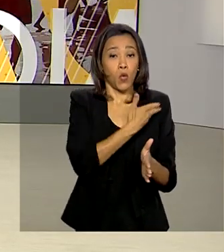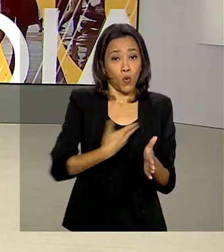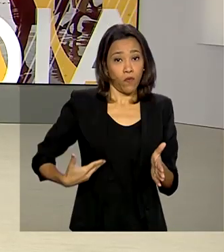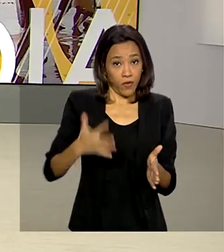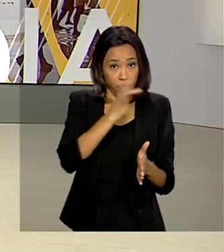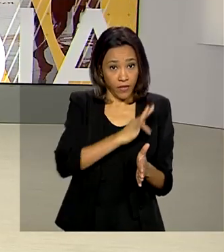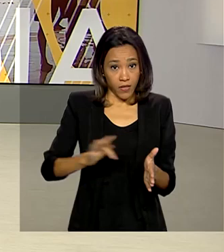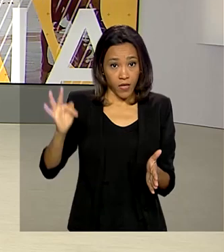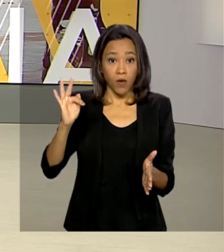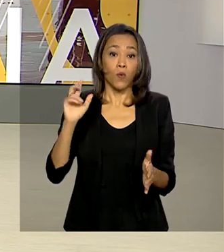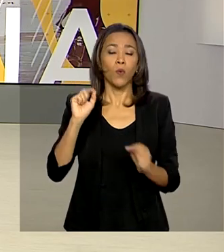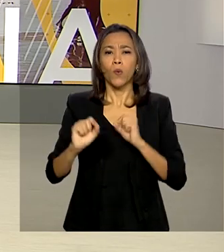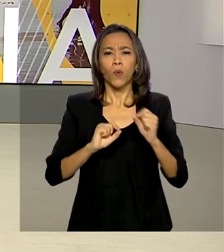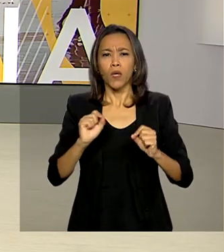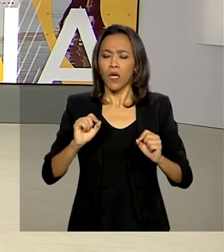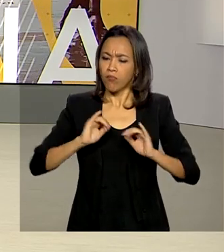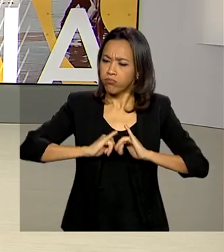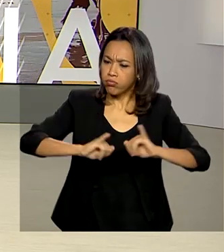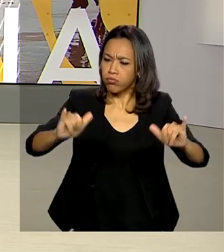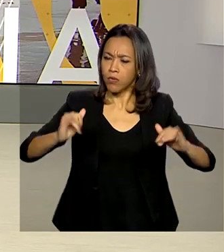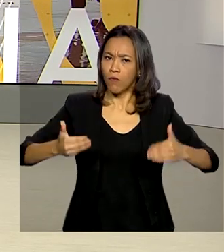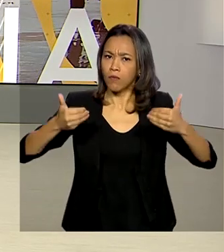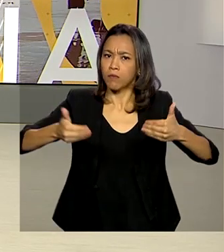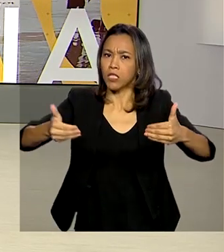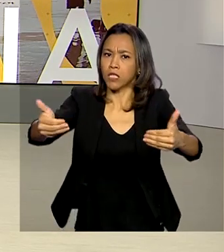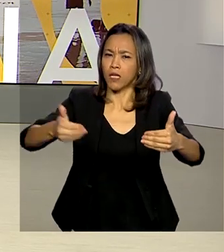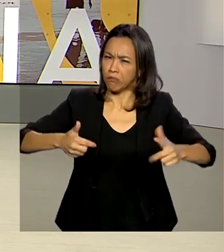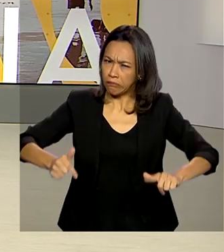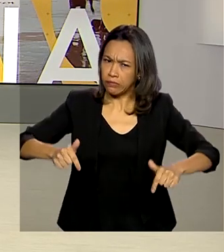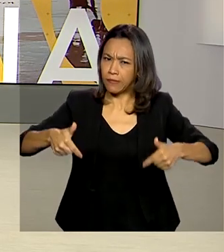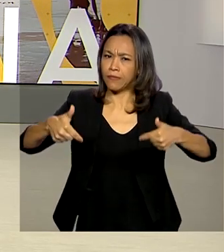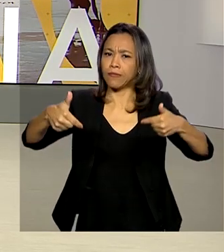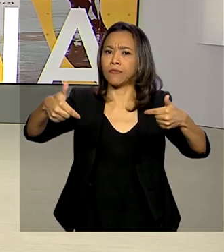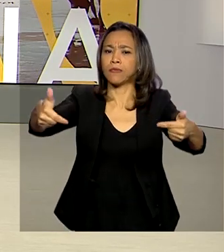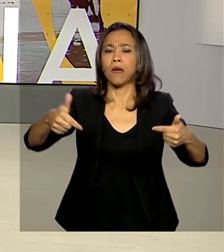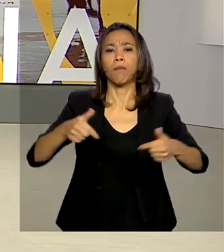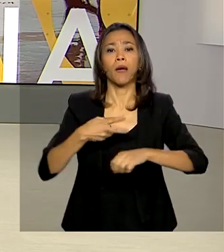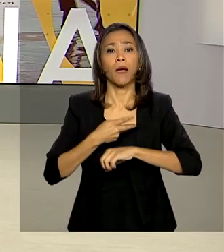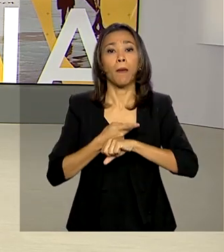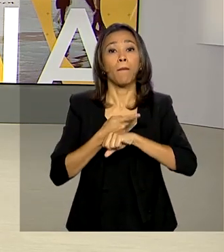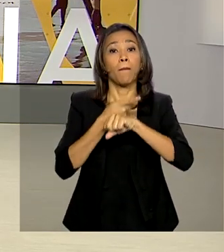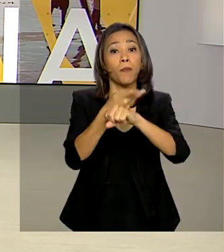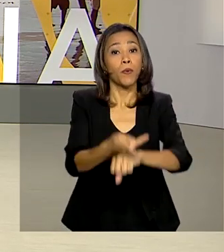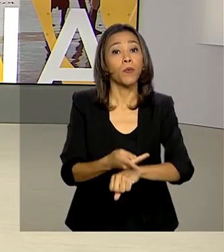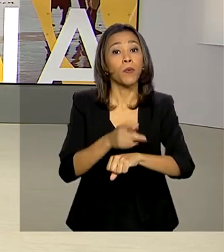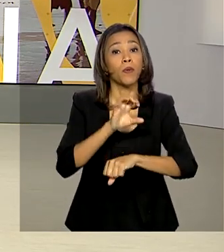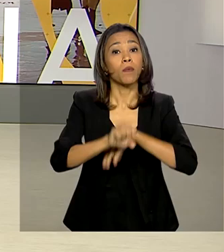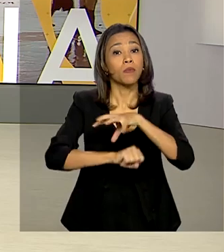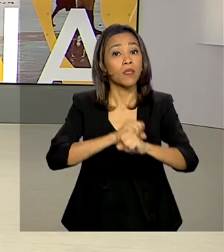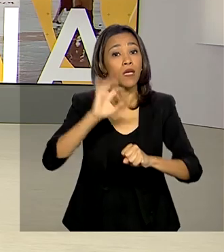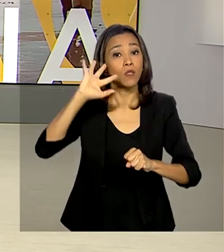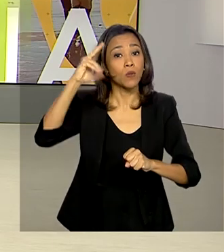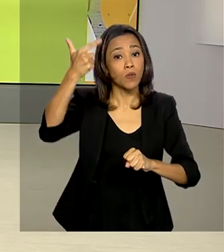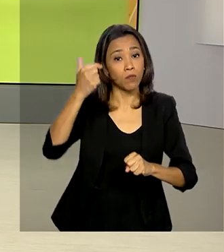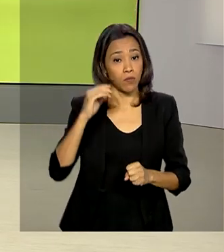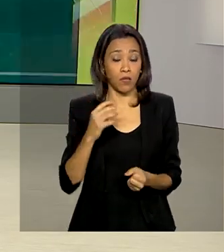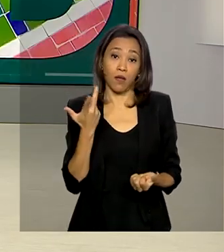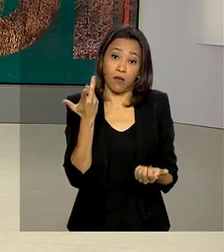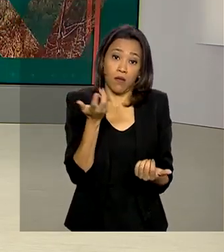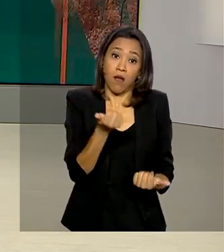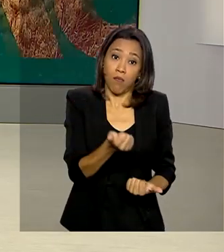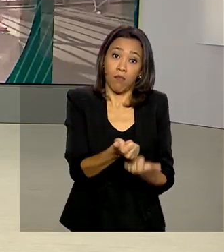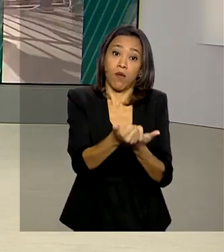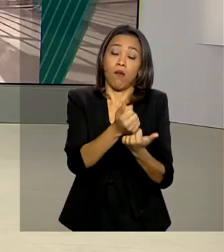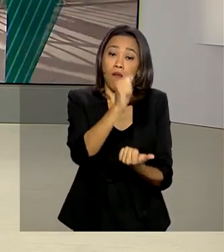força-tarefa dos ministérios e unidades vinculadas para buscar soluções emergenciais para suprir o país com